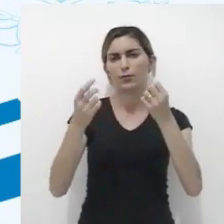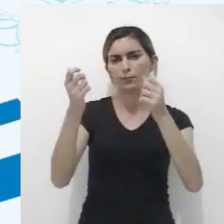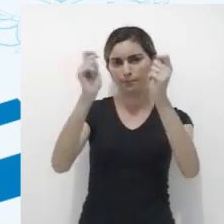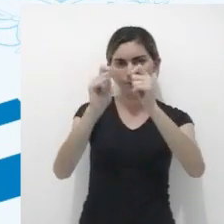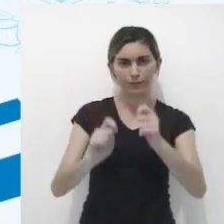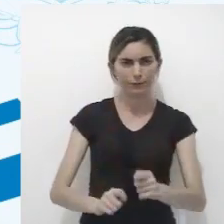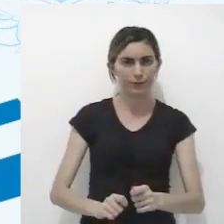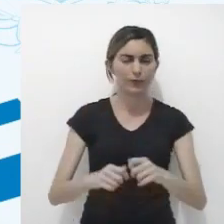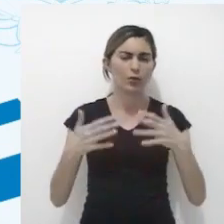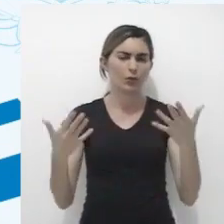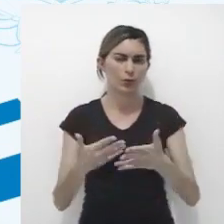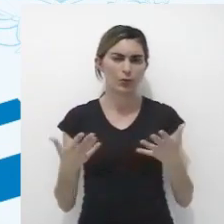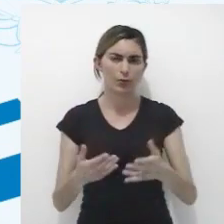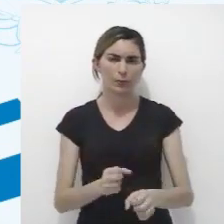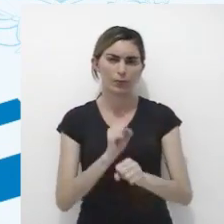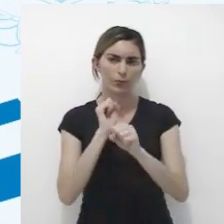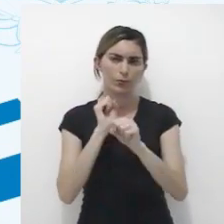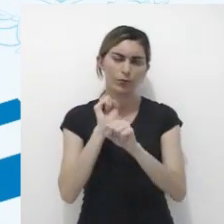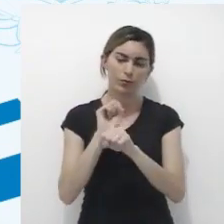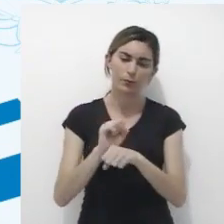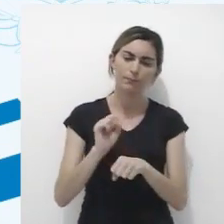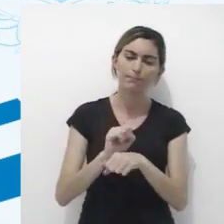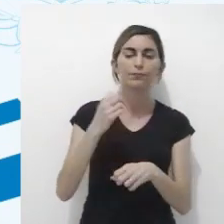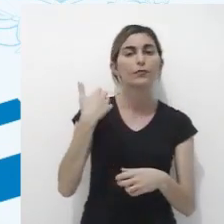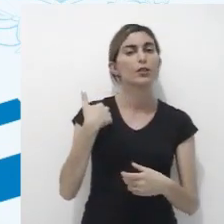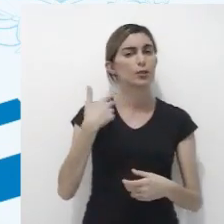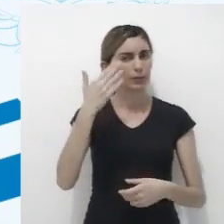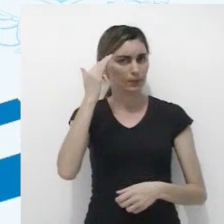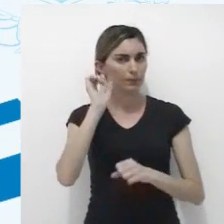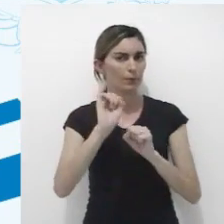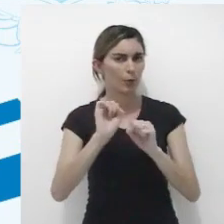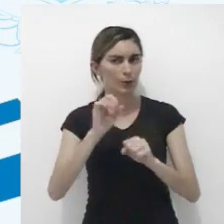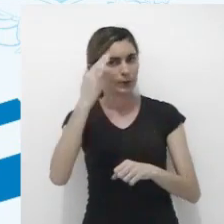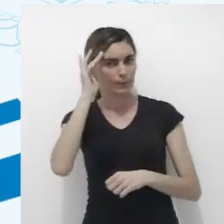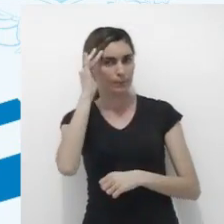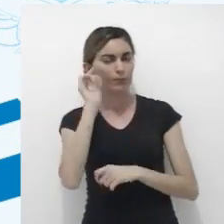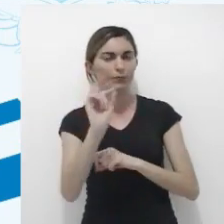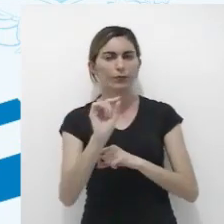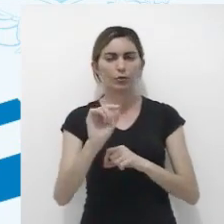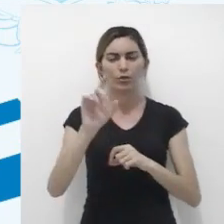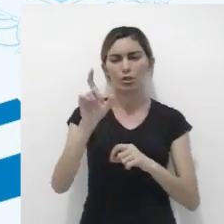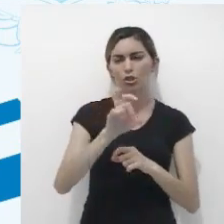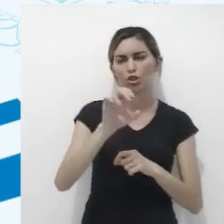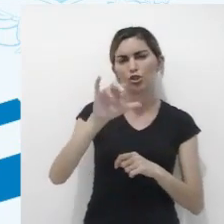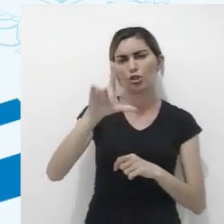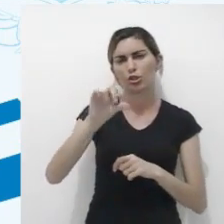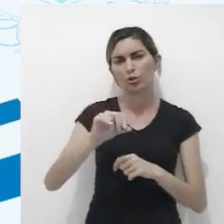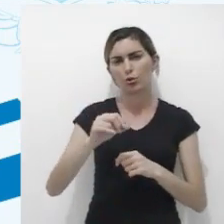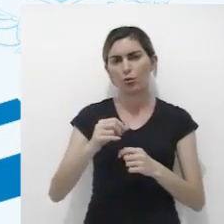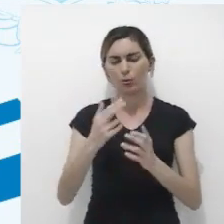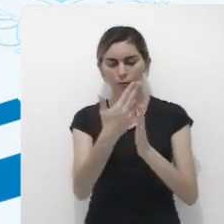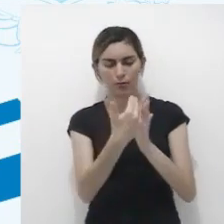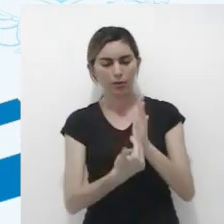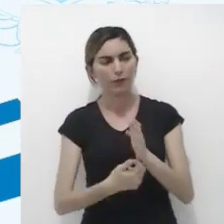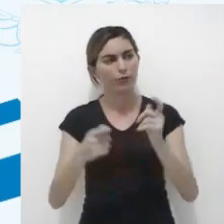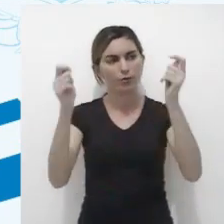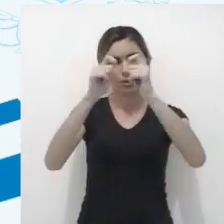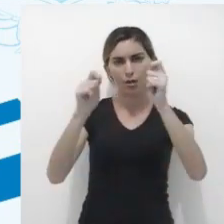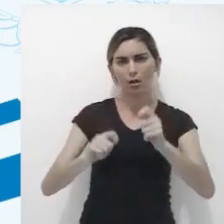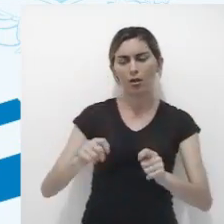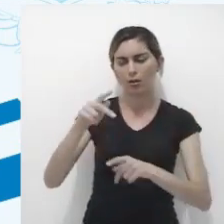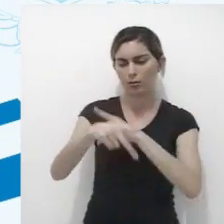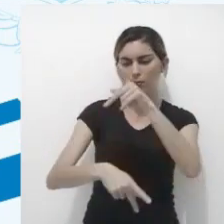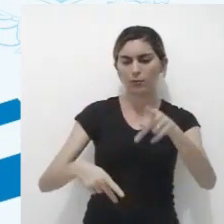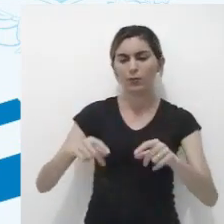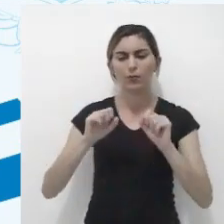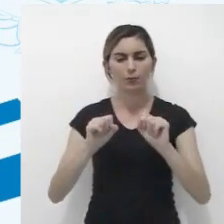xilogravura. Com isso, podemos entender que, mesmo a xilogravura sendo uma expressão da arte popular,